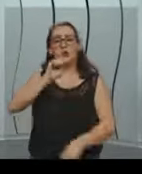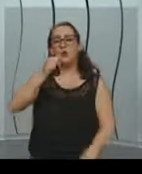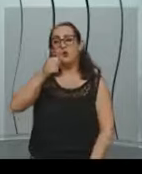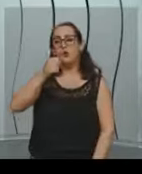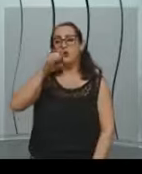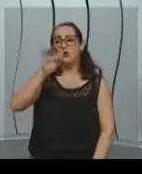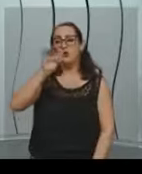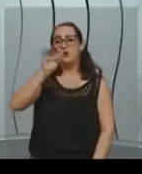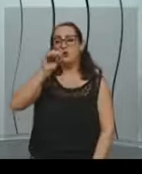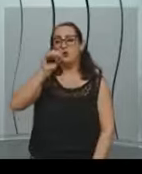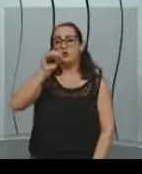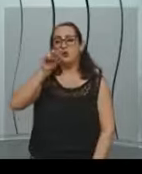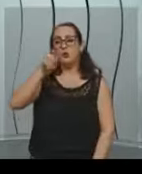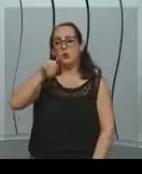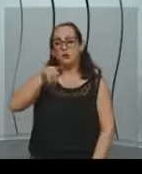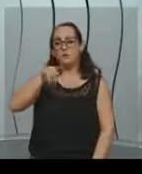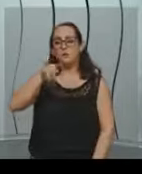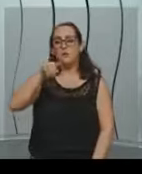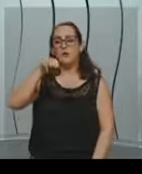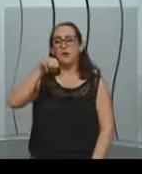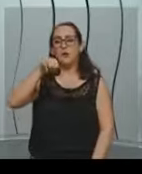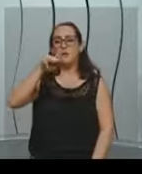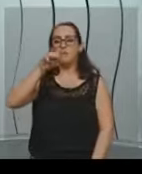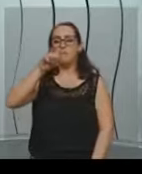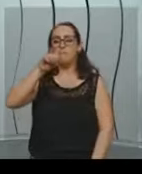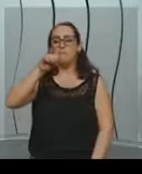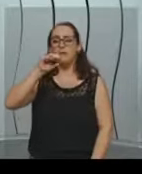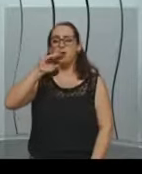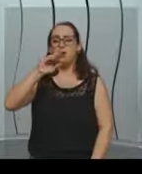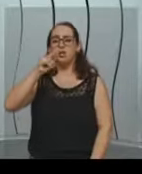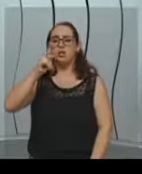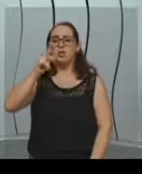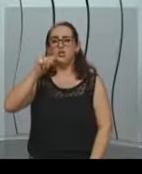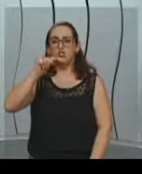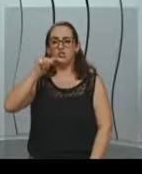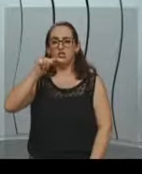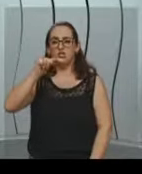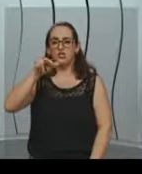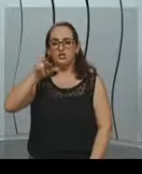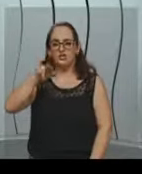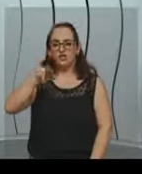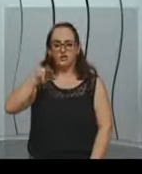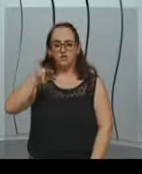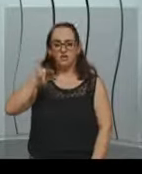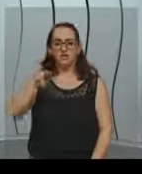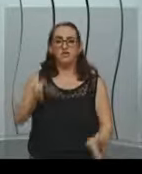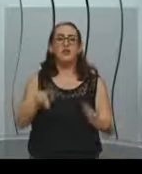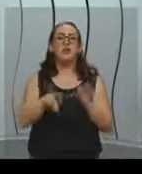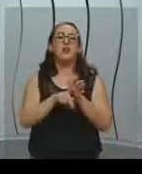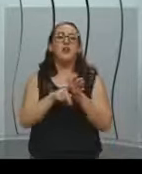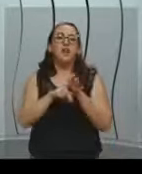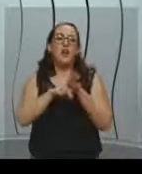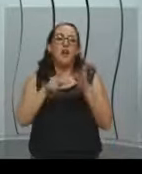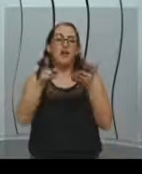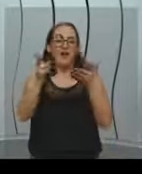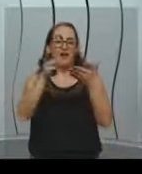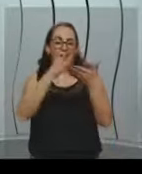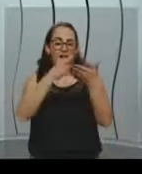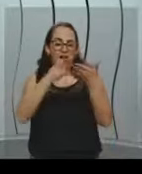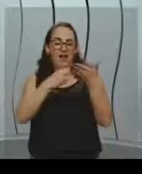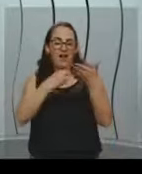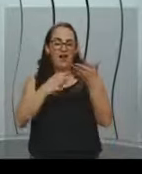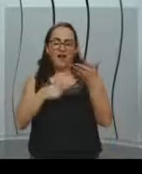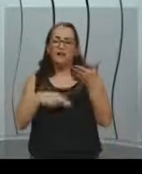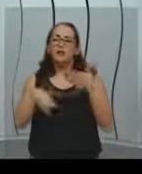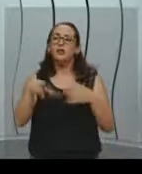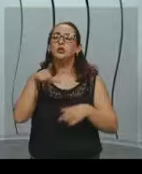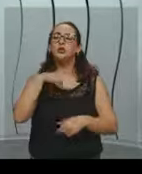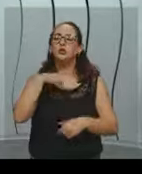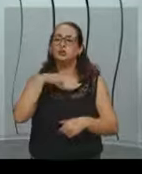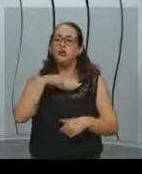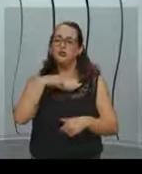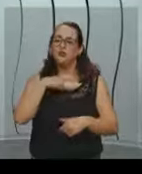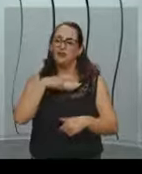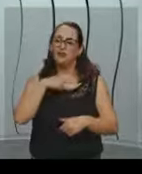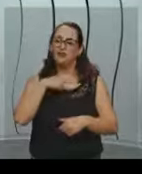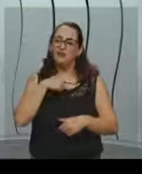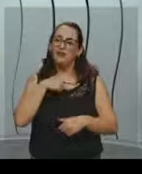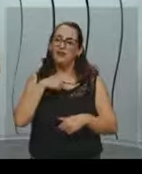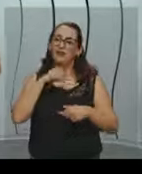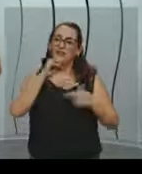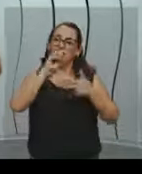bastante mencionado. A nossa, a arte, ela cai no Enem, dentro da prova de